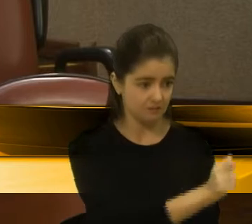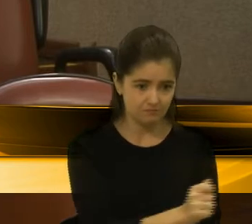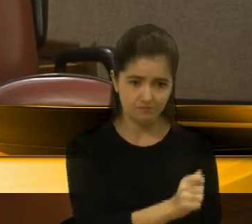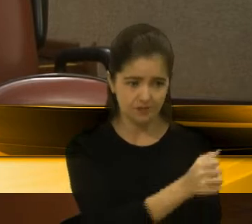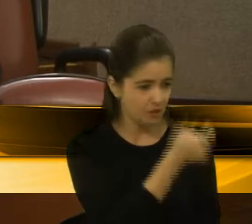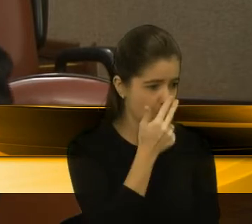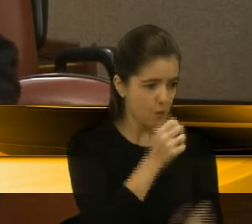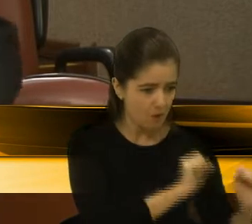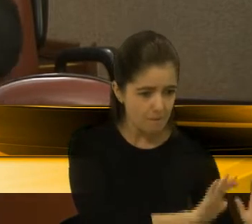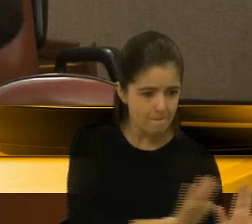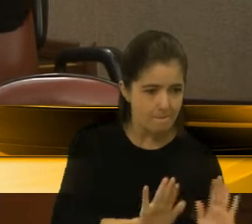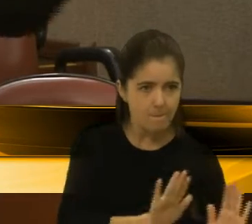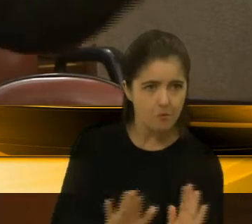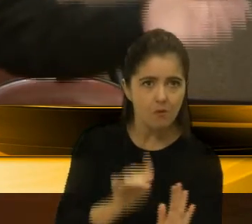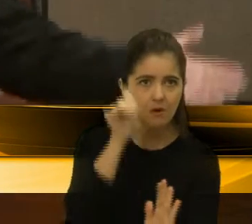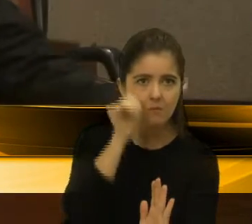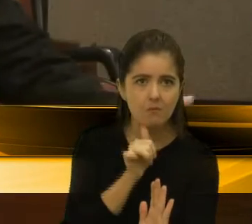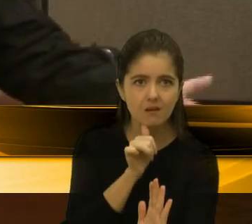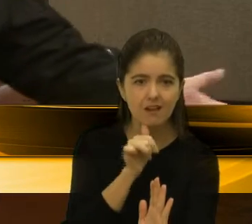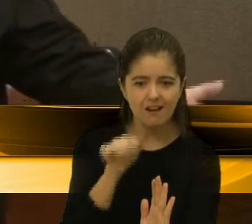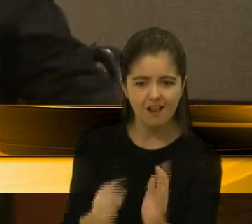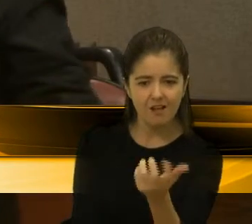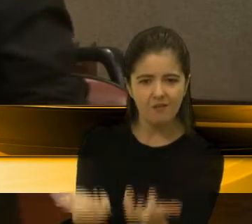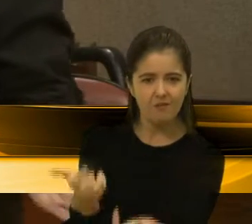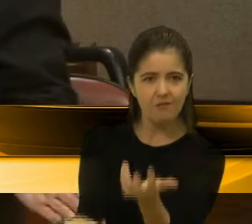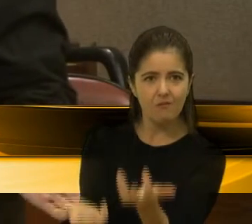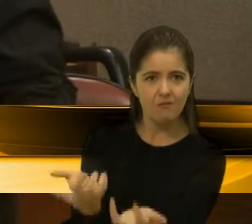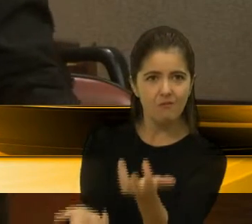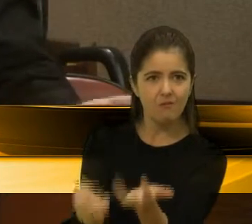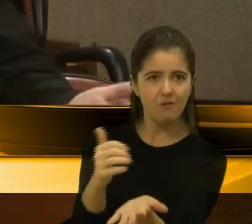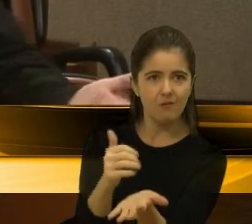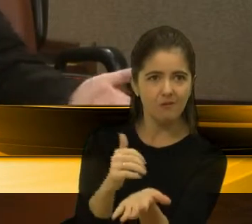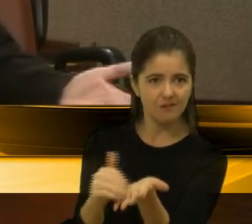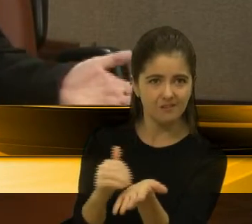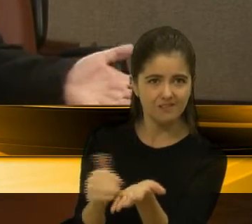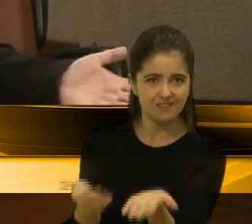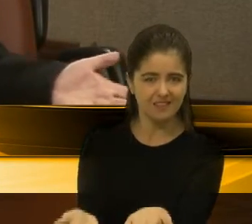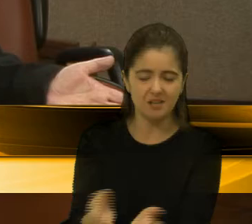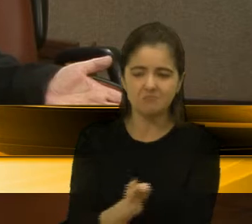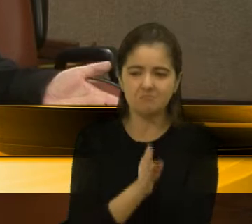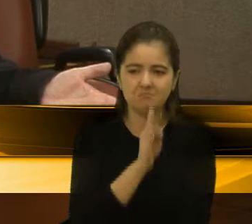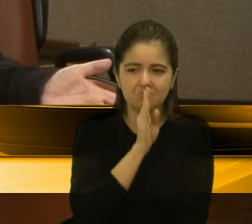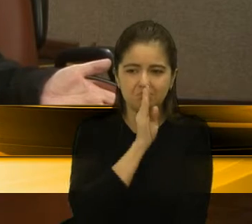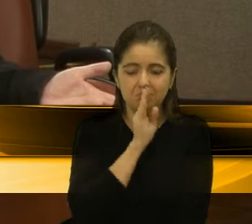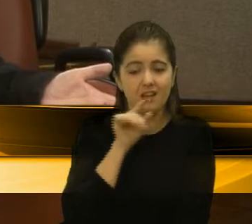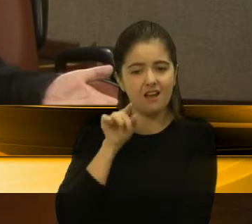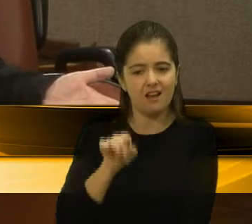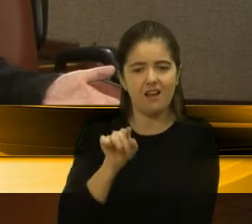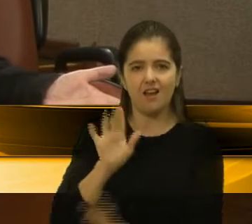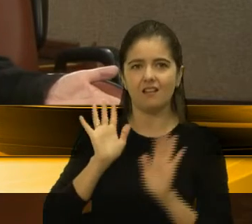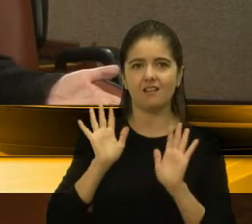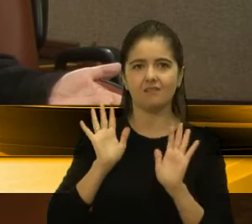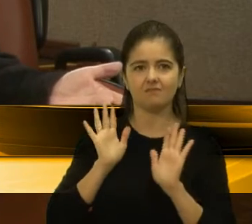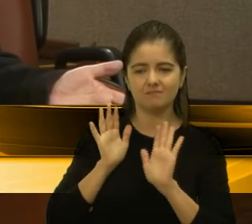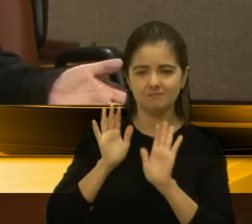jogou ela nas brasas, e ele não fala, ele não se manifesta.